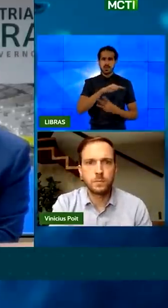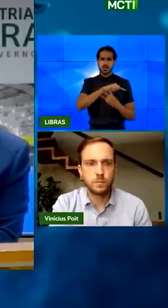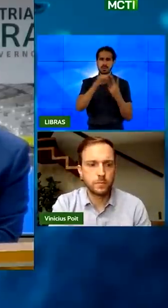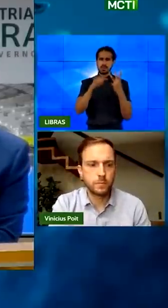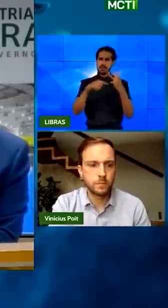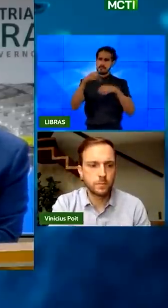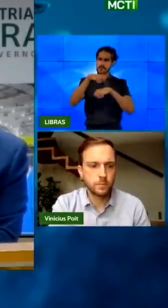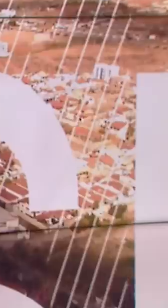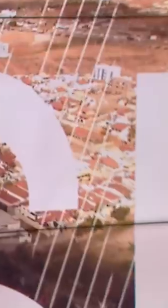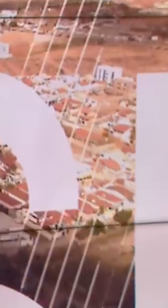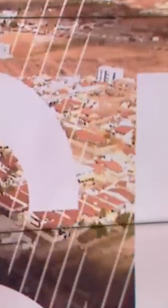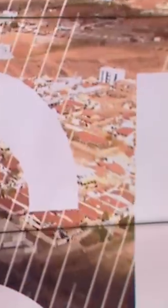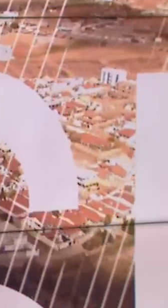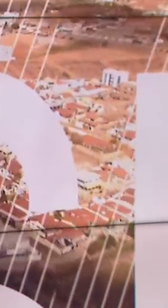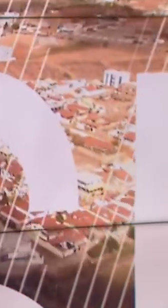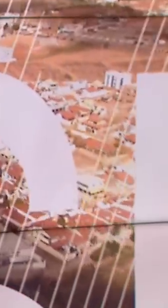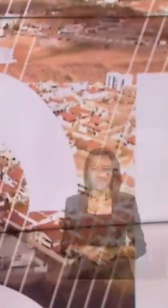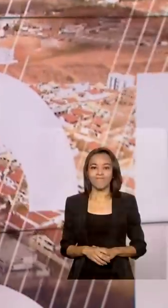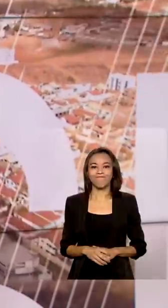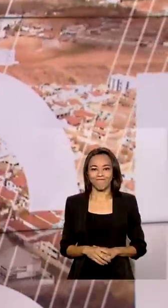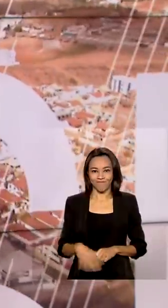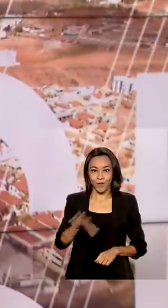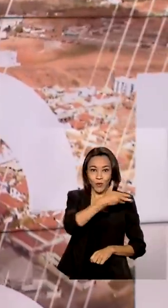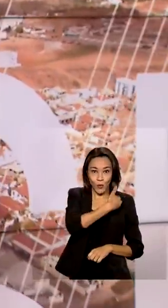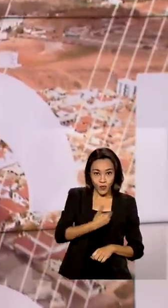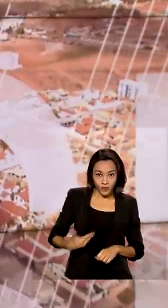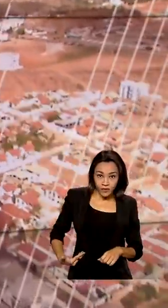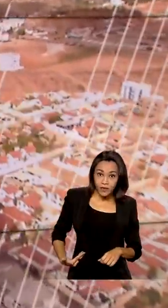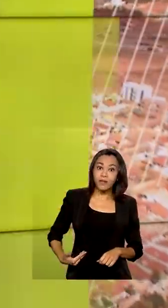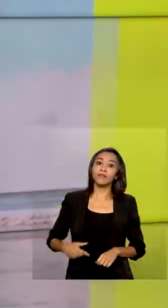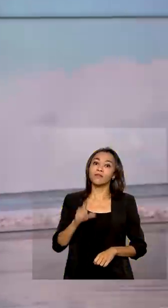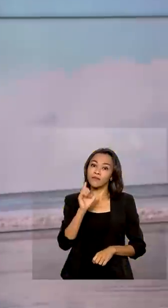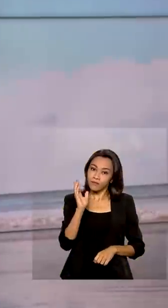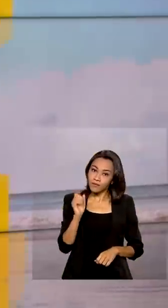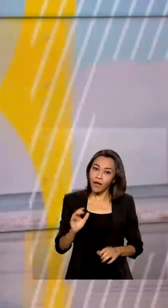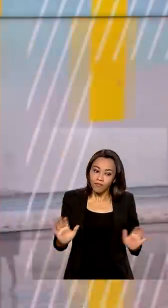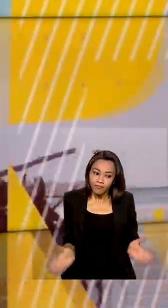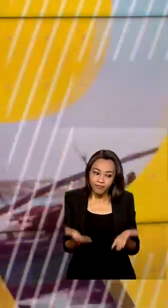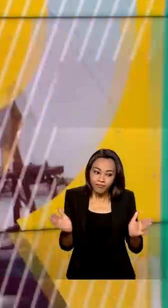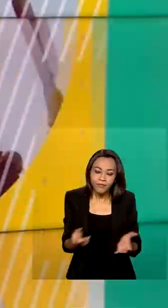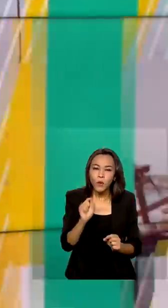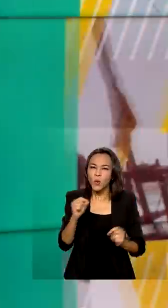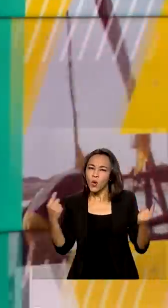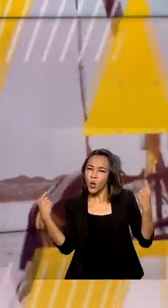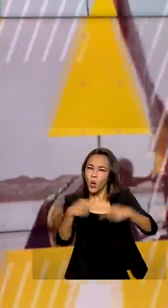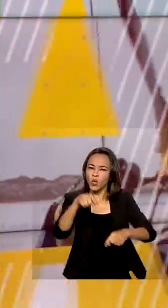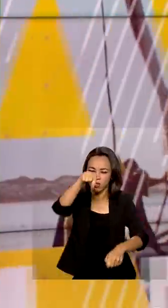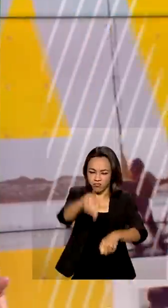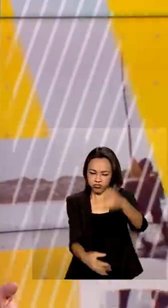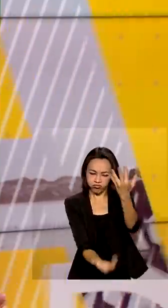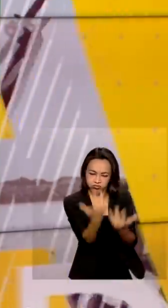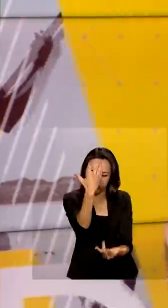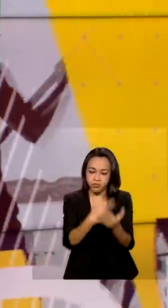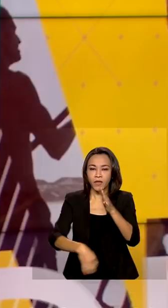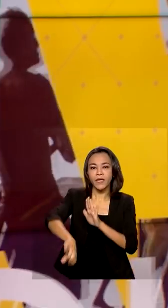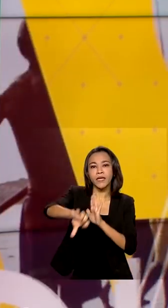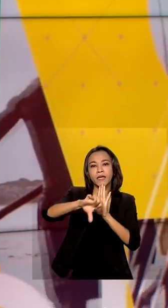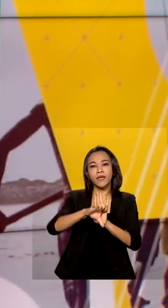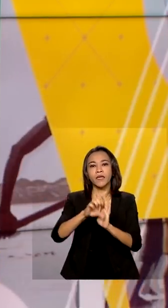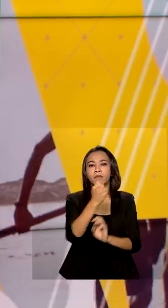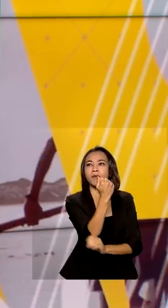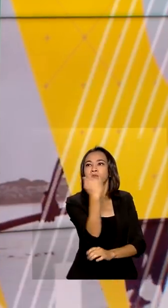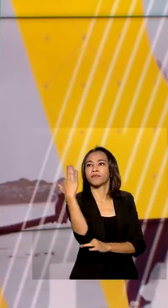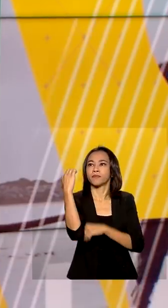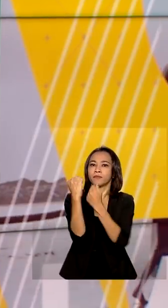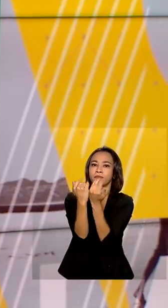startups do mundo. O governo está investindo no combate a incêndios e crimes ambientais. Entre as ações, está a